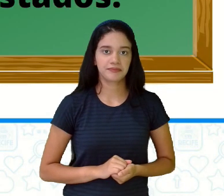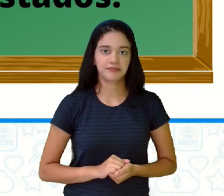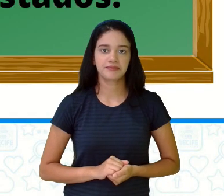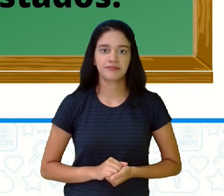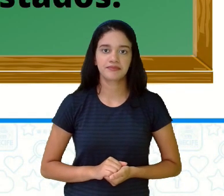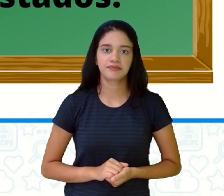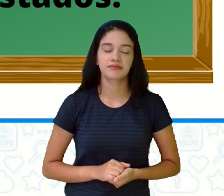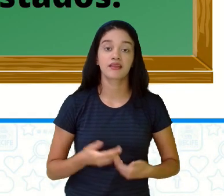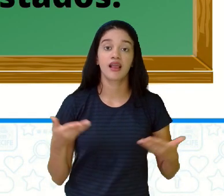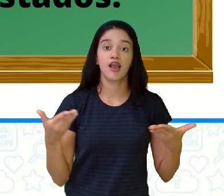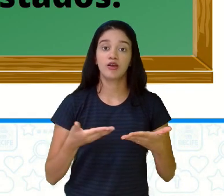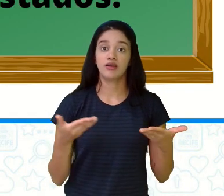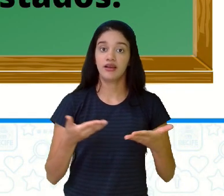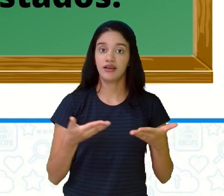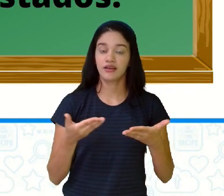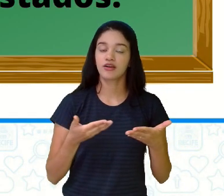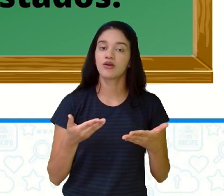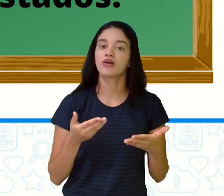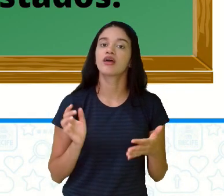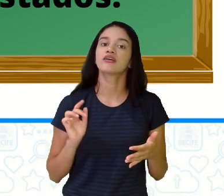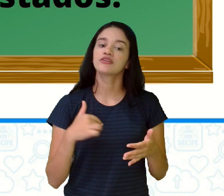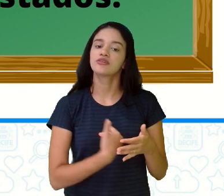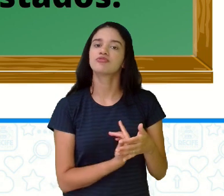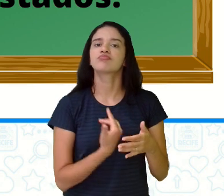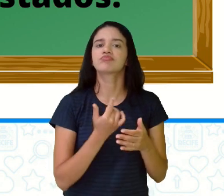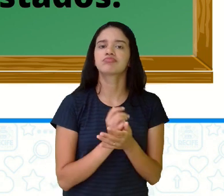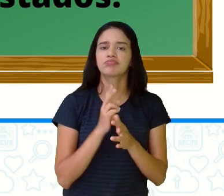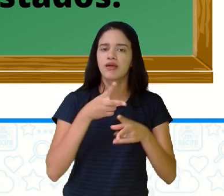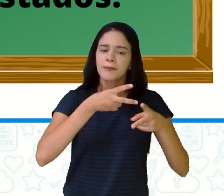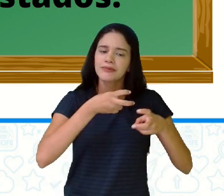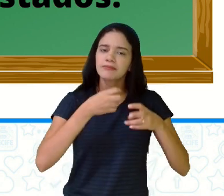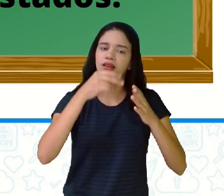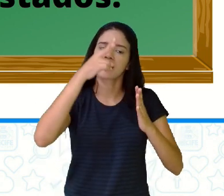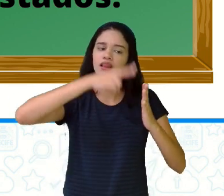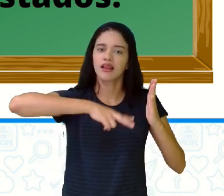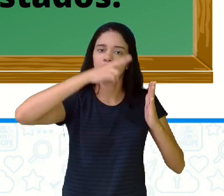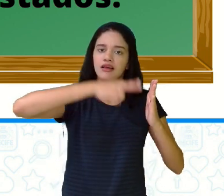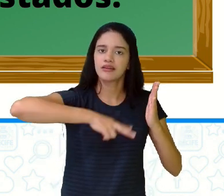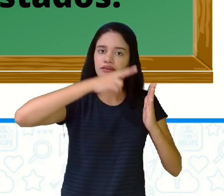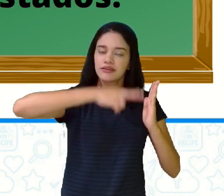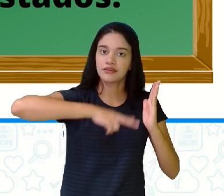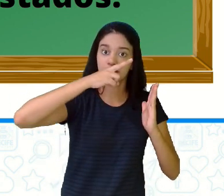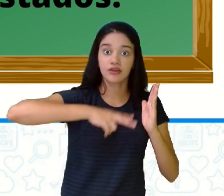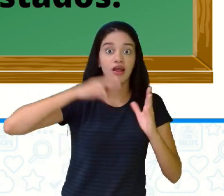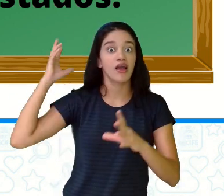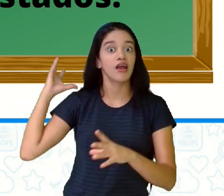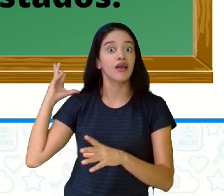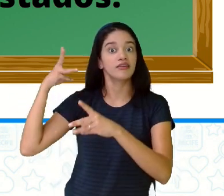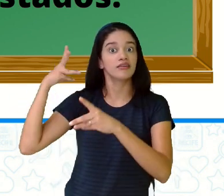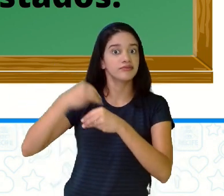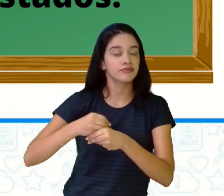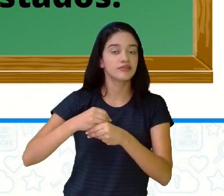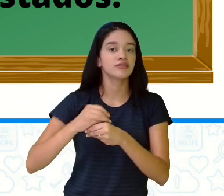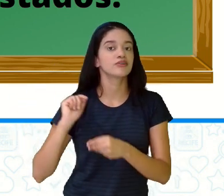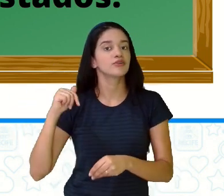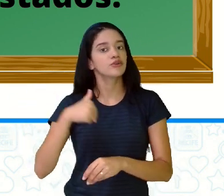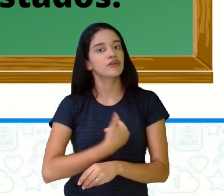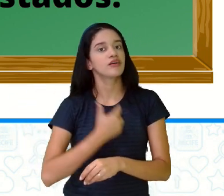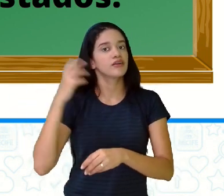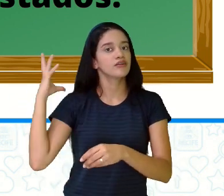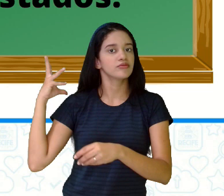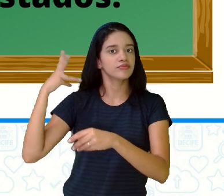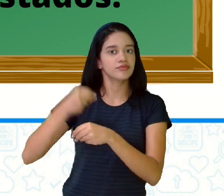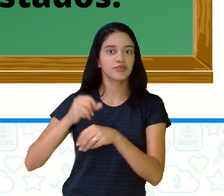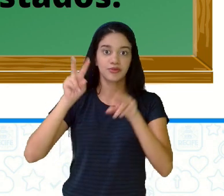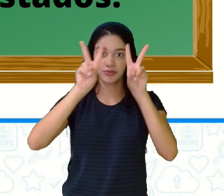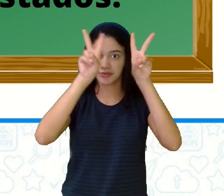Então, os elementos aí que podemos encontrar em uma leitura. Que é aí uma revisão. Como eu falei lá no início. A gente está fazendo aí uma revisão dos nossos